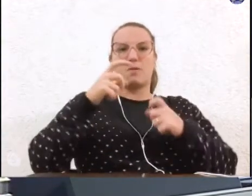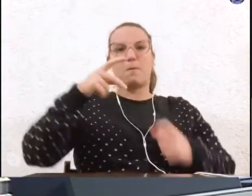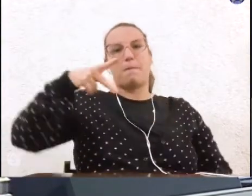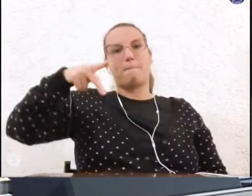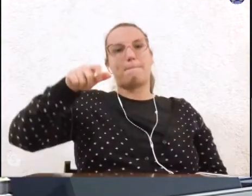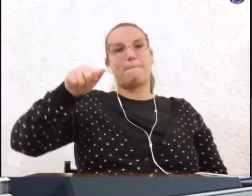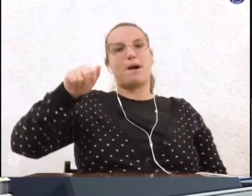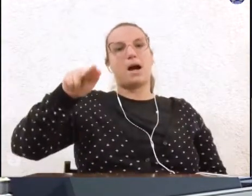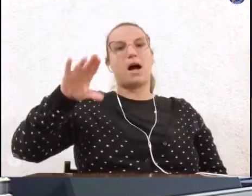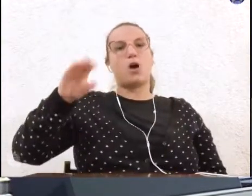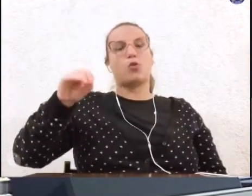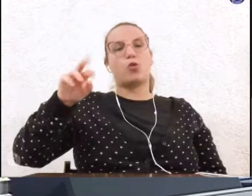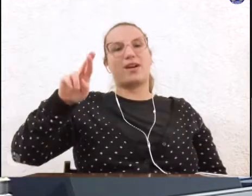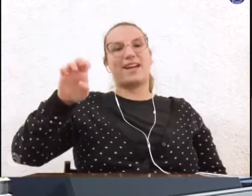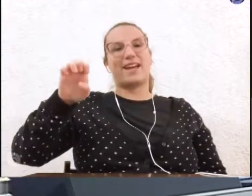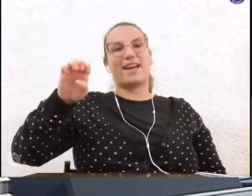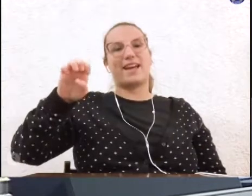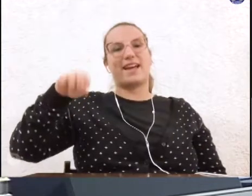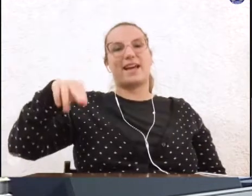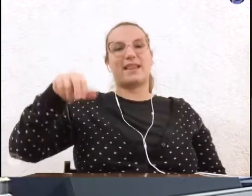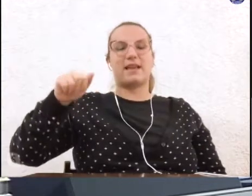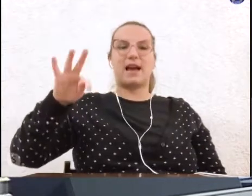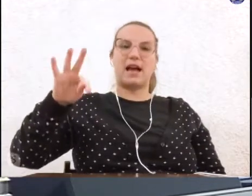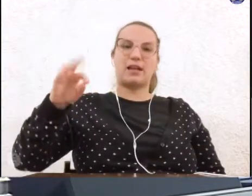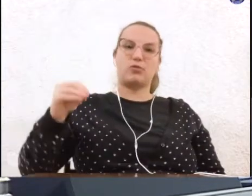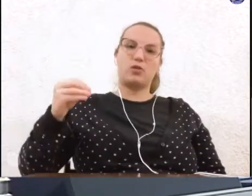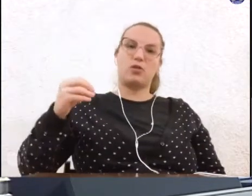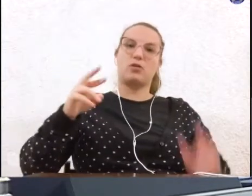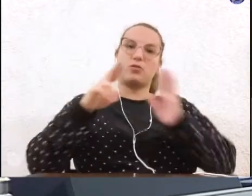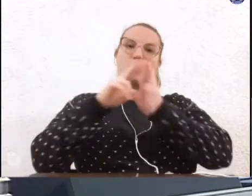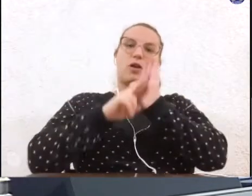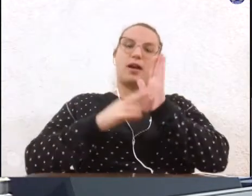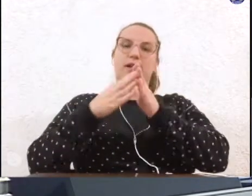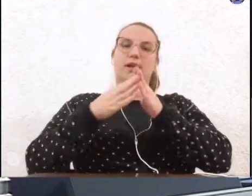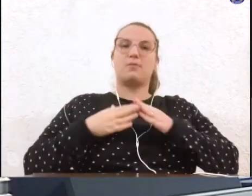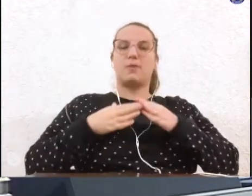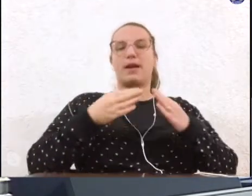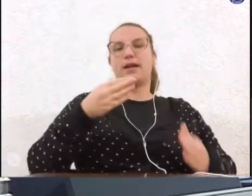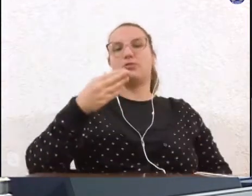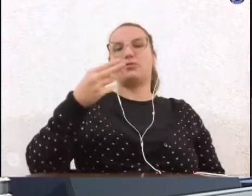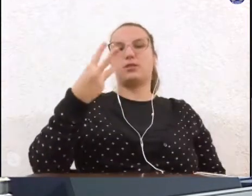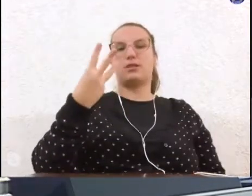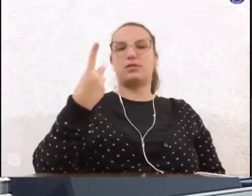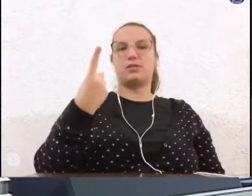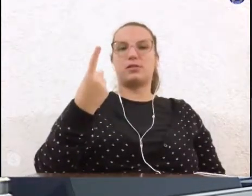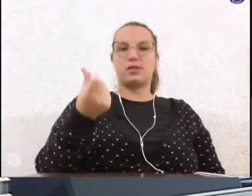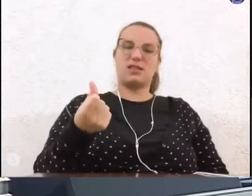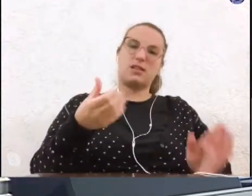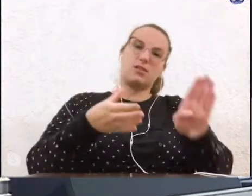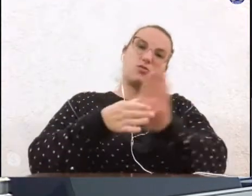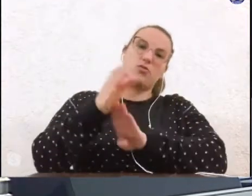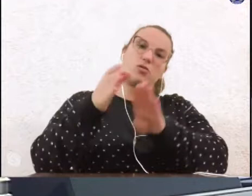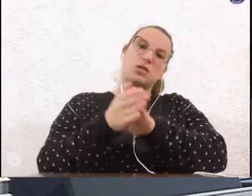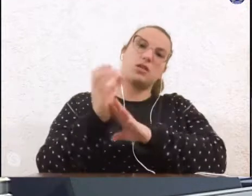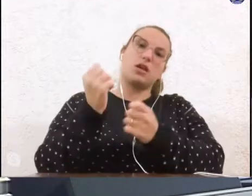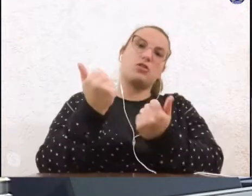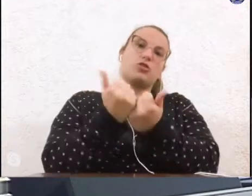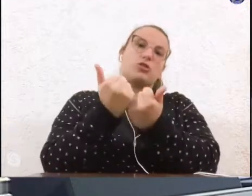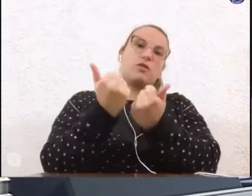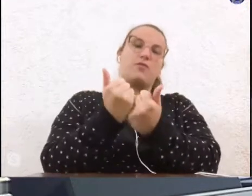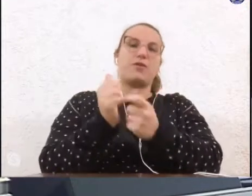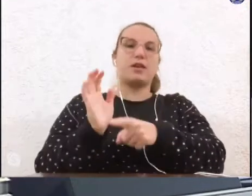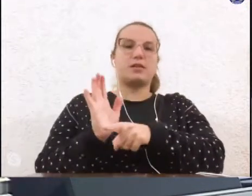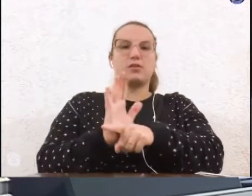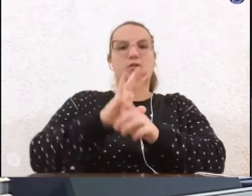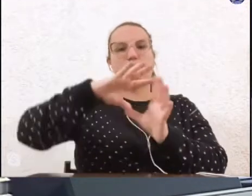requerimento número 316. Do Conselho Municipal de Defesa do Meio Ambiente,